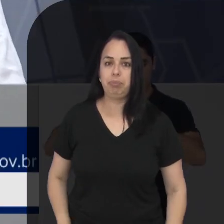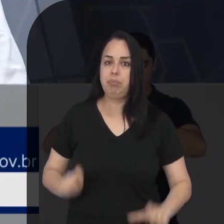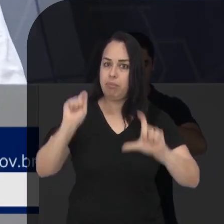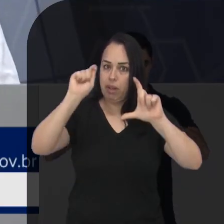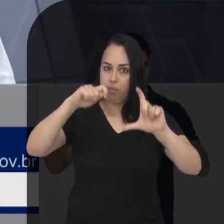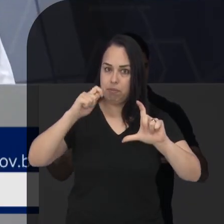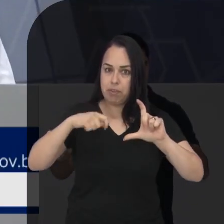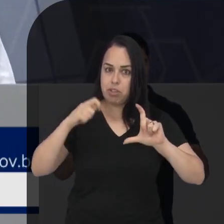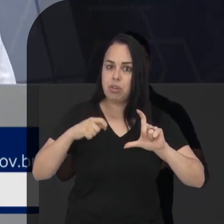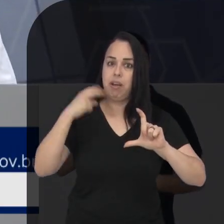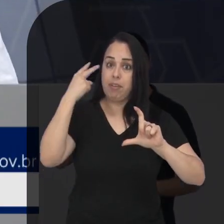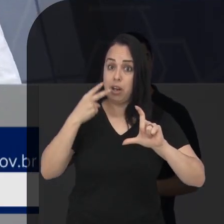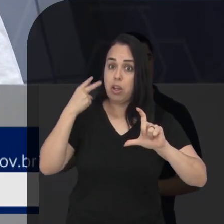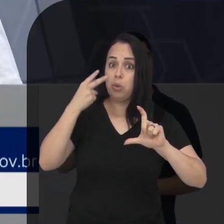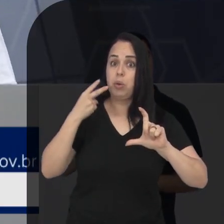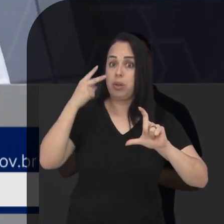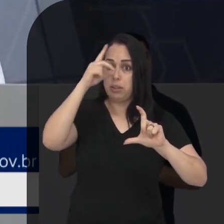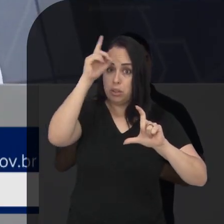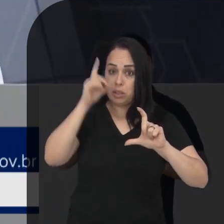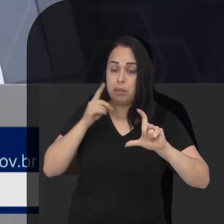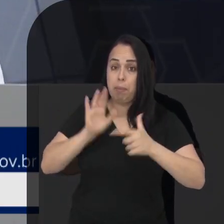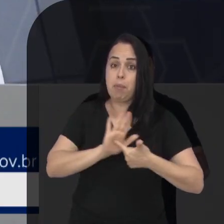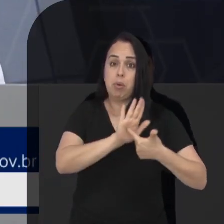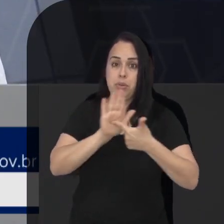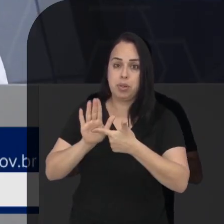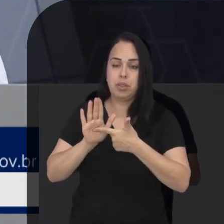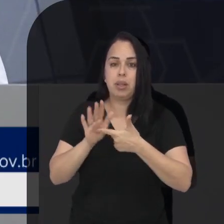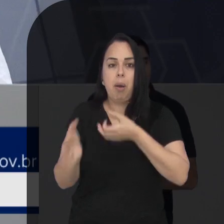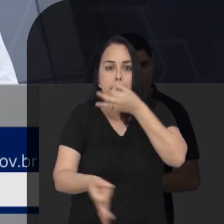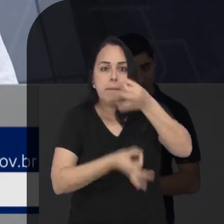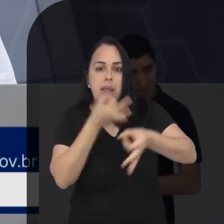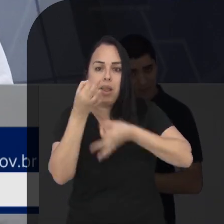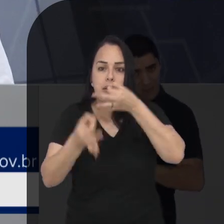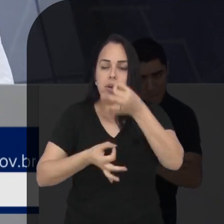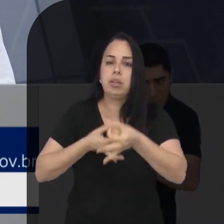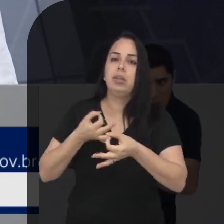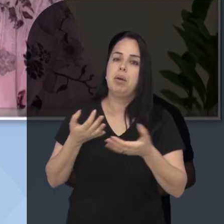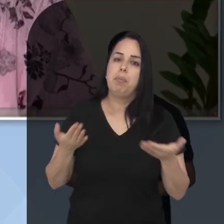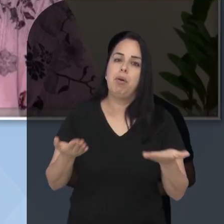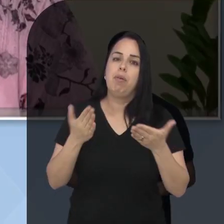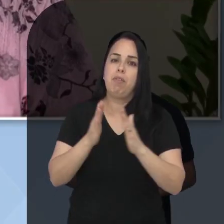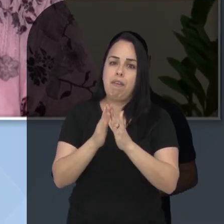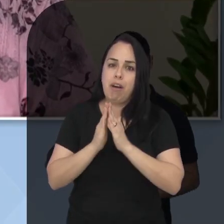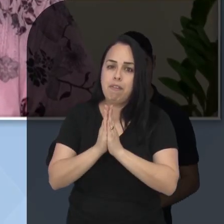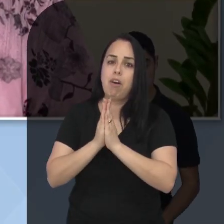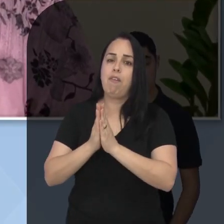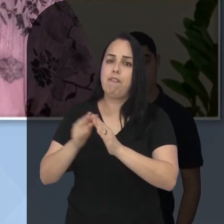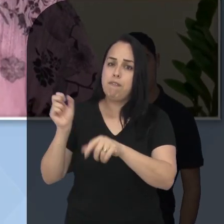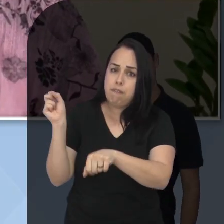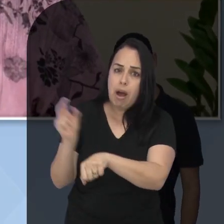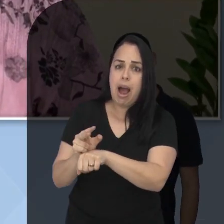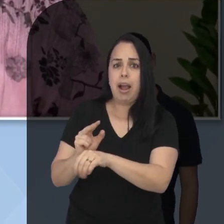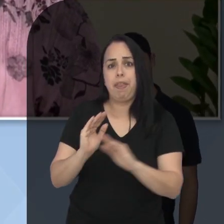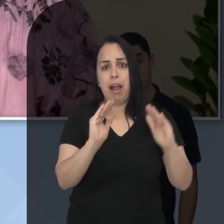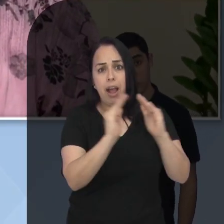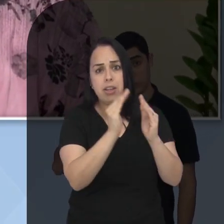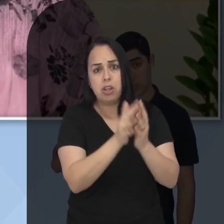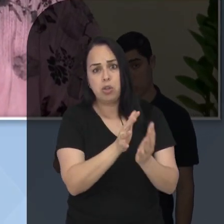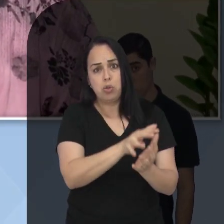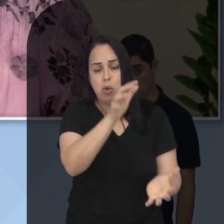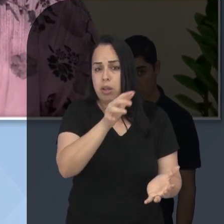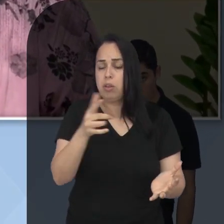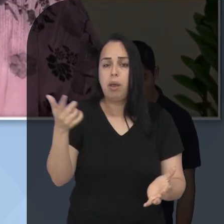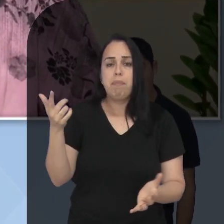Em um vídeo exibido em plenário, a vereadora Dulce Rita apresentou depoimentos de moradores que pedem por vagas em casas de idosos